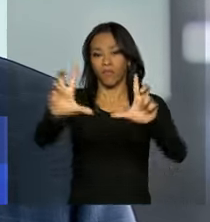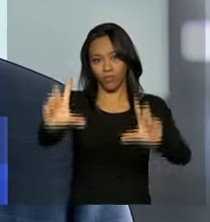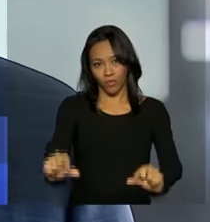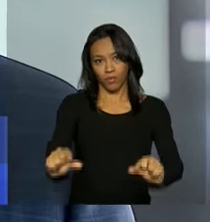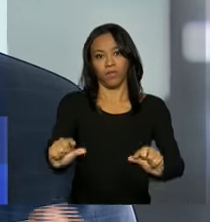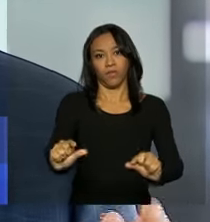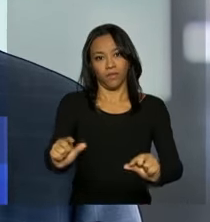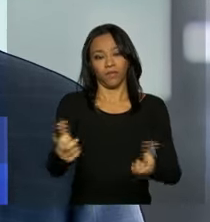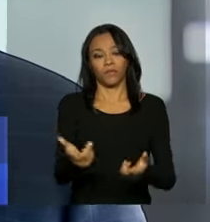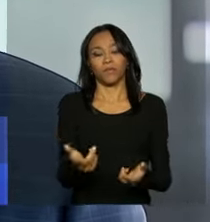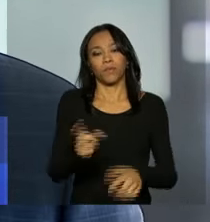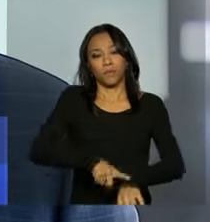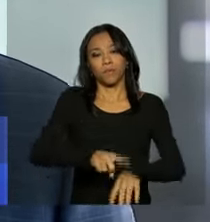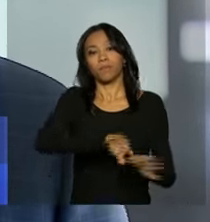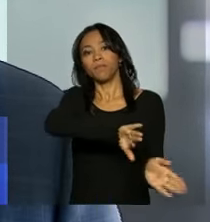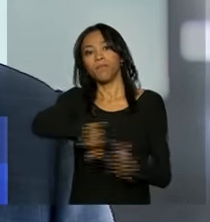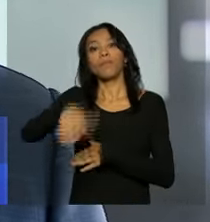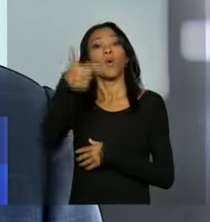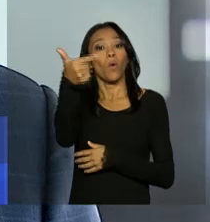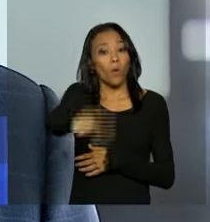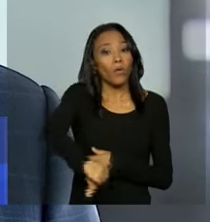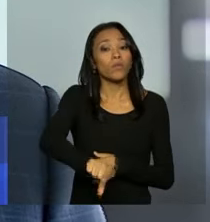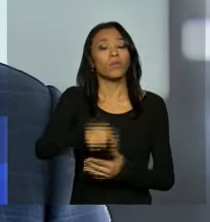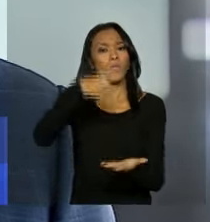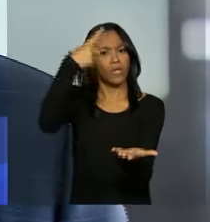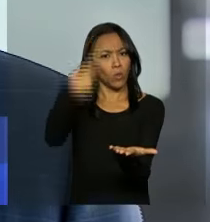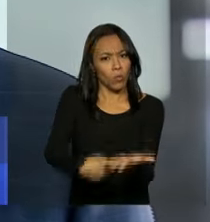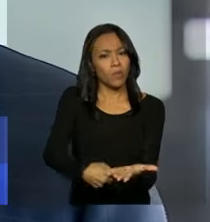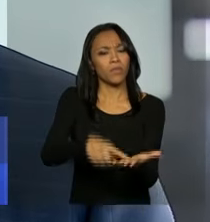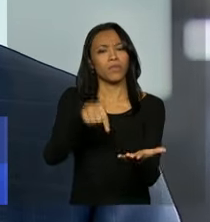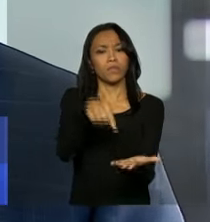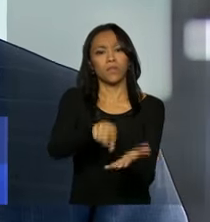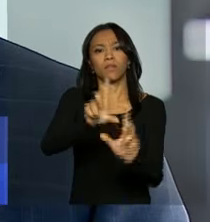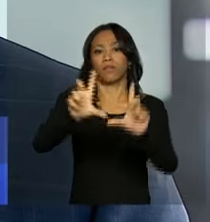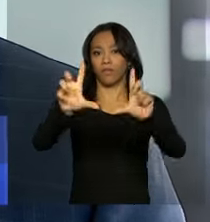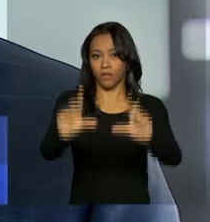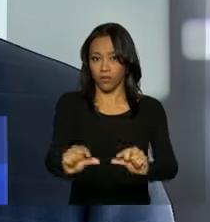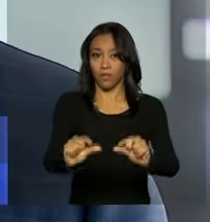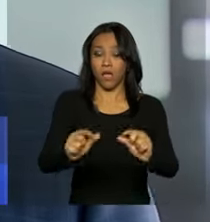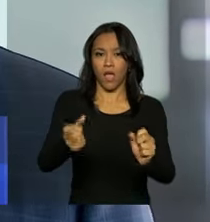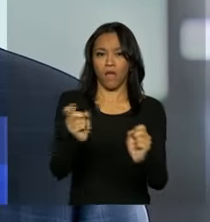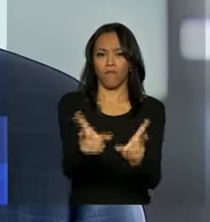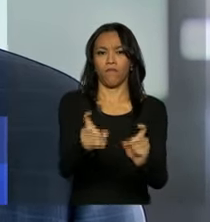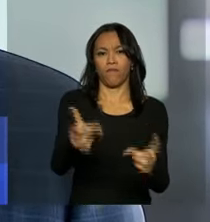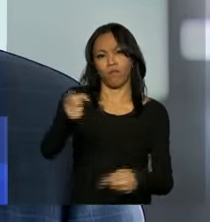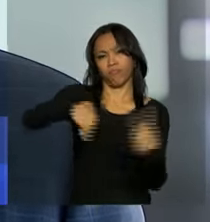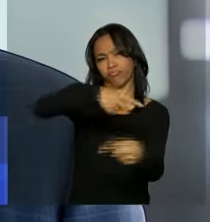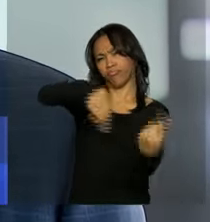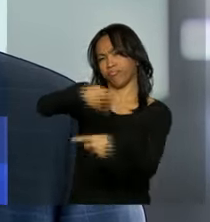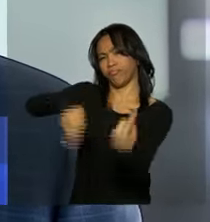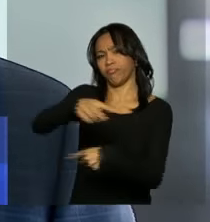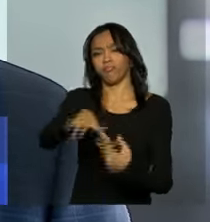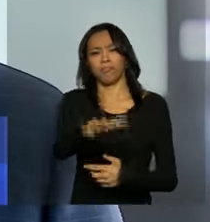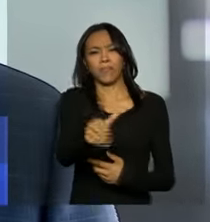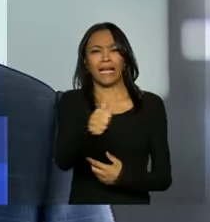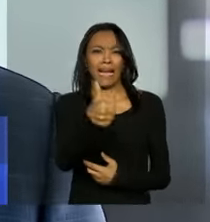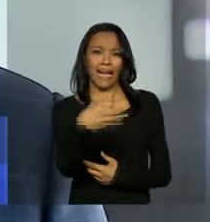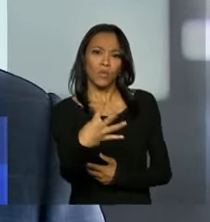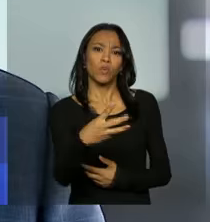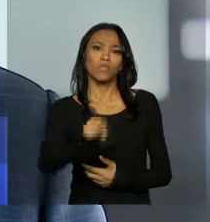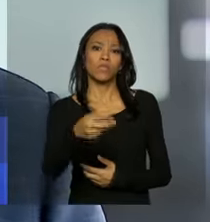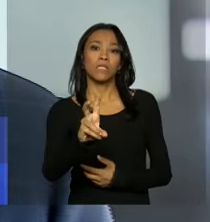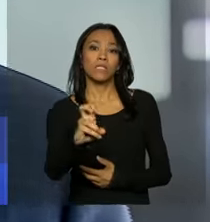Em termos genéricos, é um acordo que deve reduzir o custo da transação comercial em torno de 14